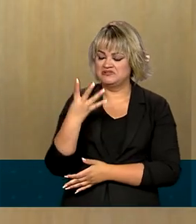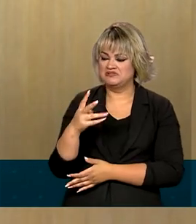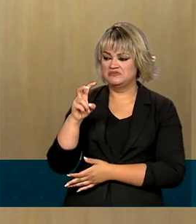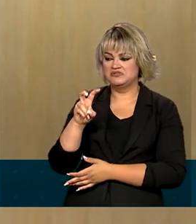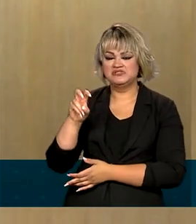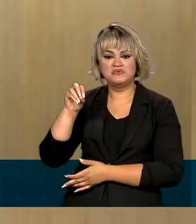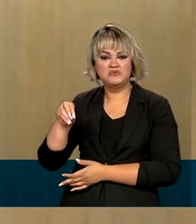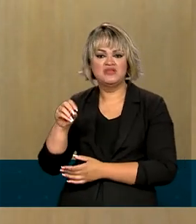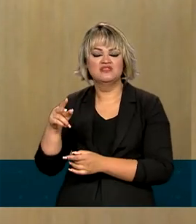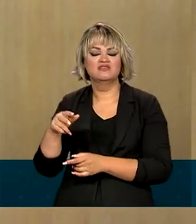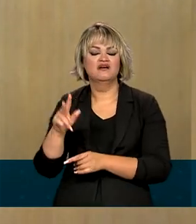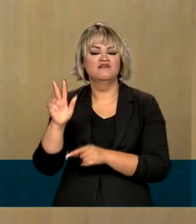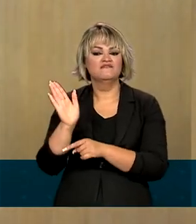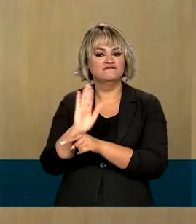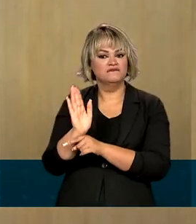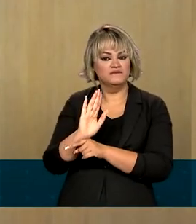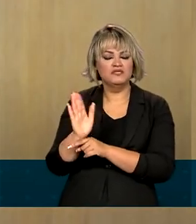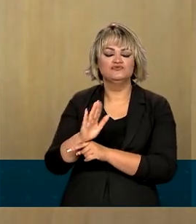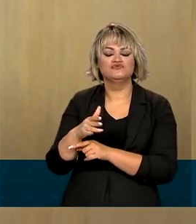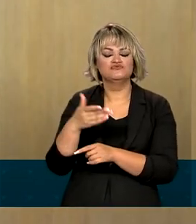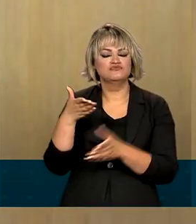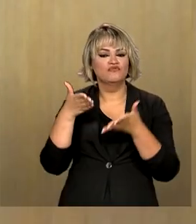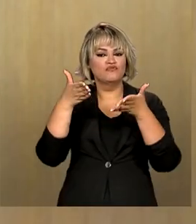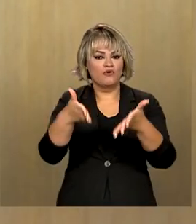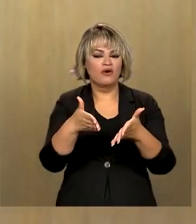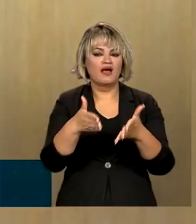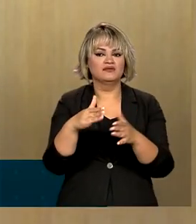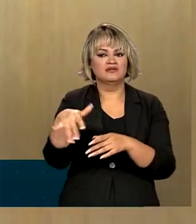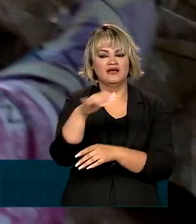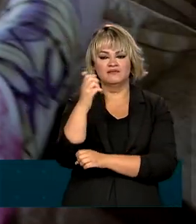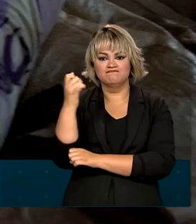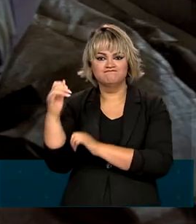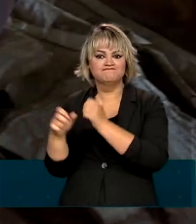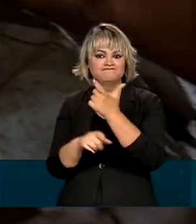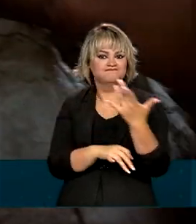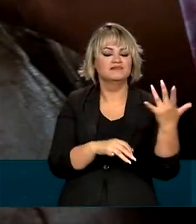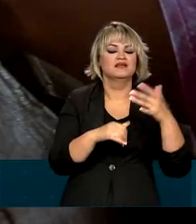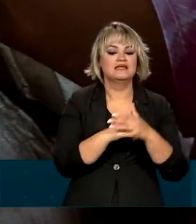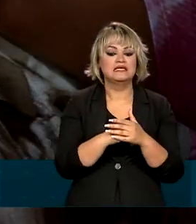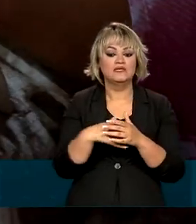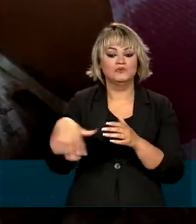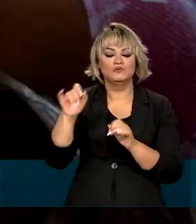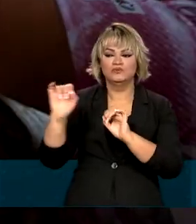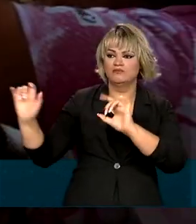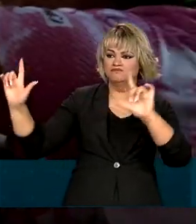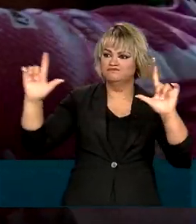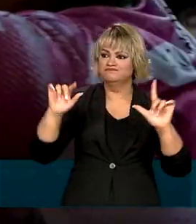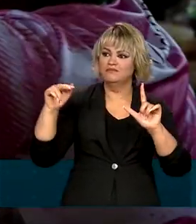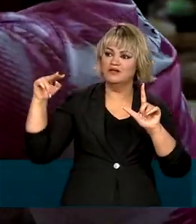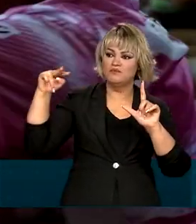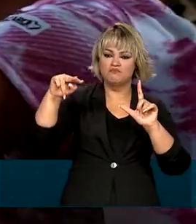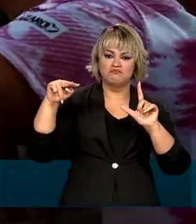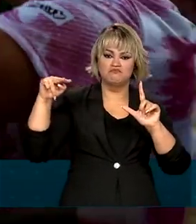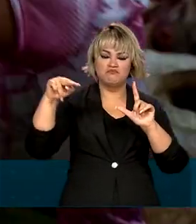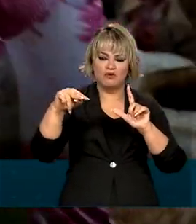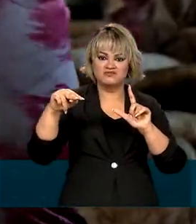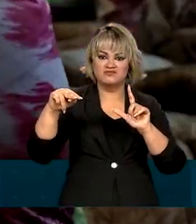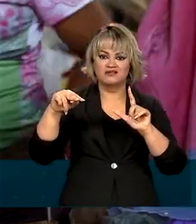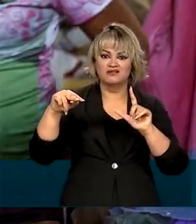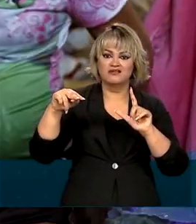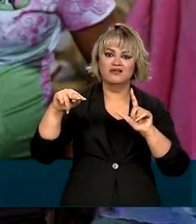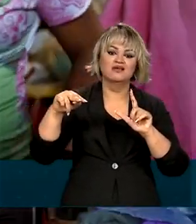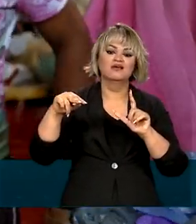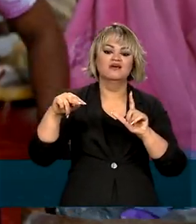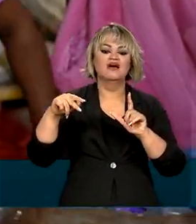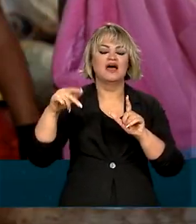de temáticas ambientais e mais de 10 mil espaços exibidores. E todo o espaço exibidor que fizer a realização da mostra